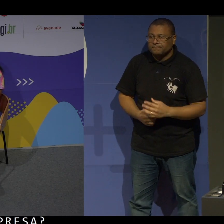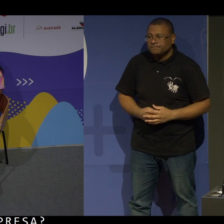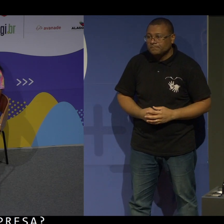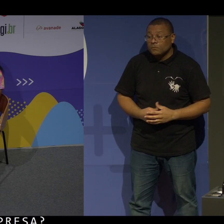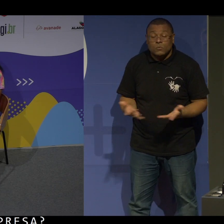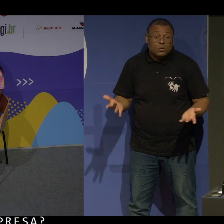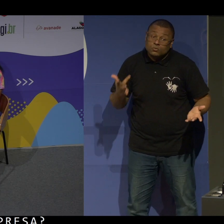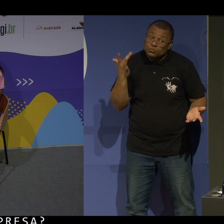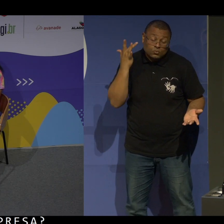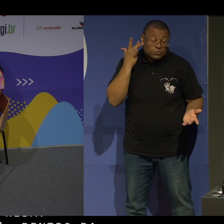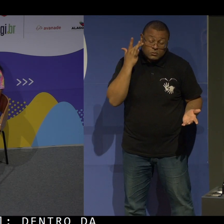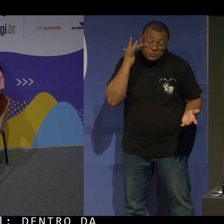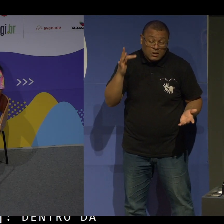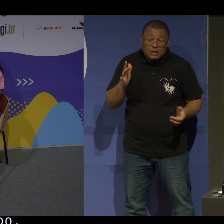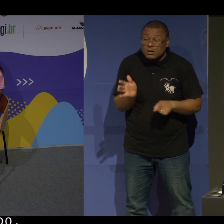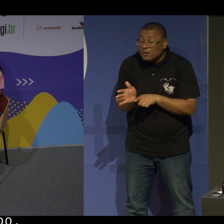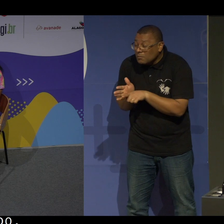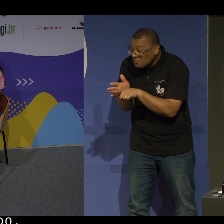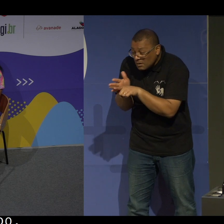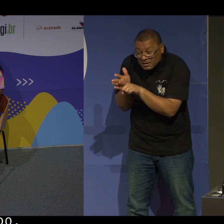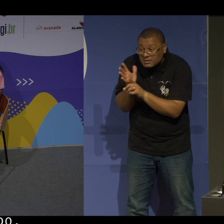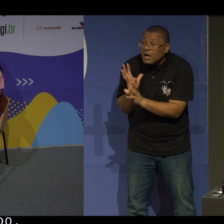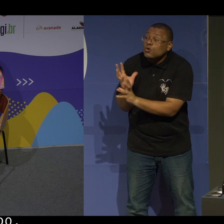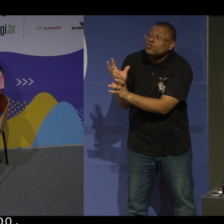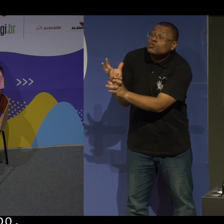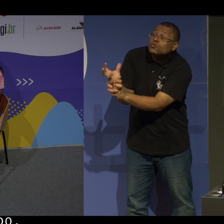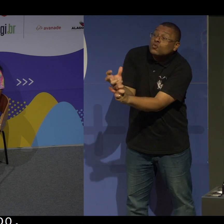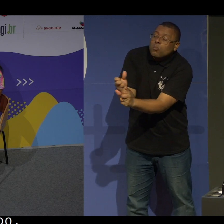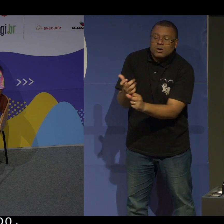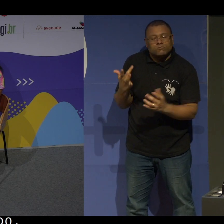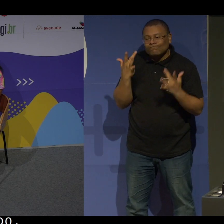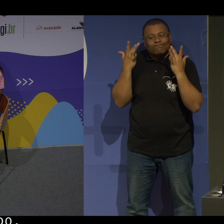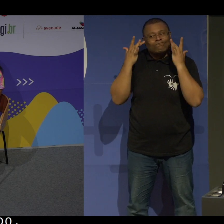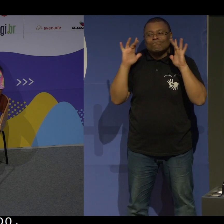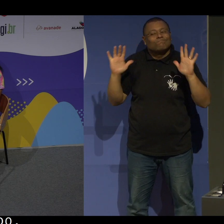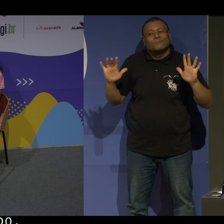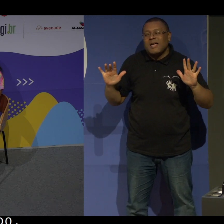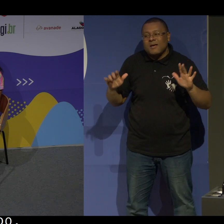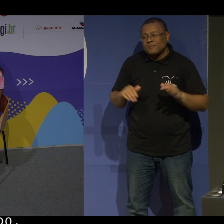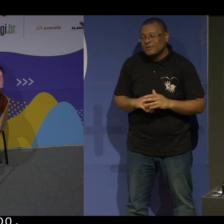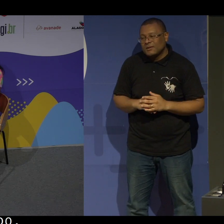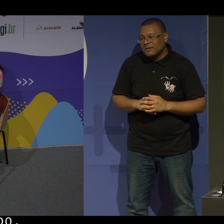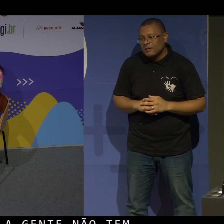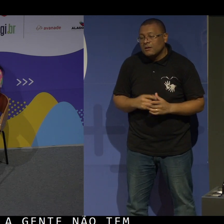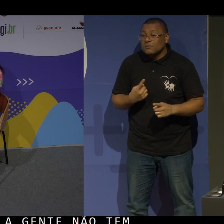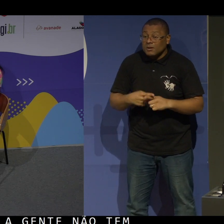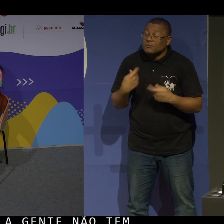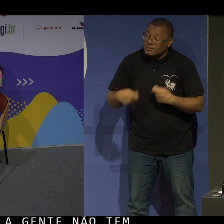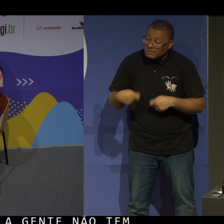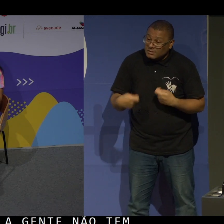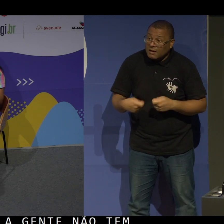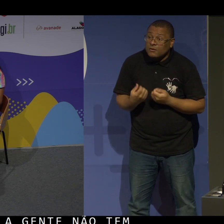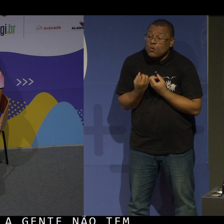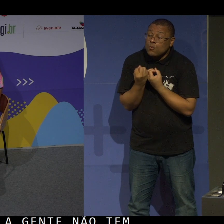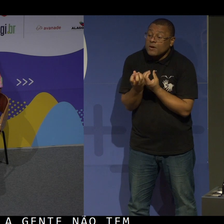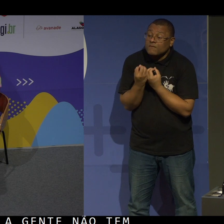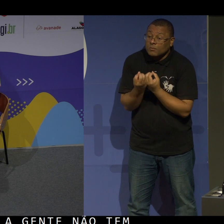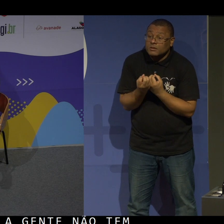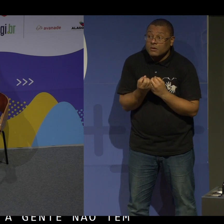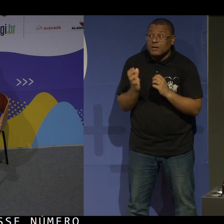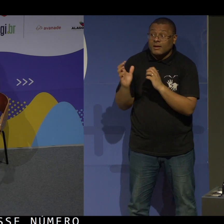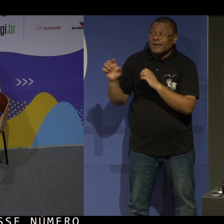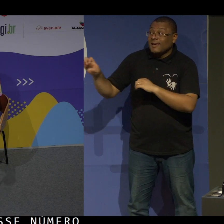Infelizmente, a gente não tem como traquear esse número especificamente, porque a gente precisava de um dado que a empresa